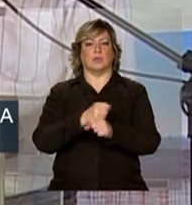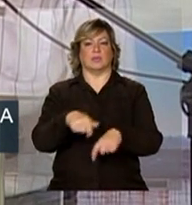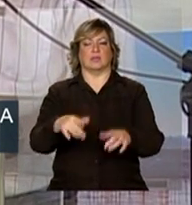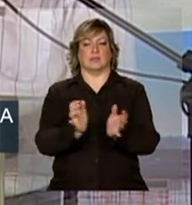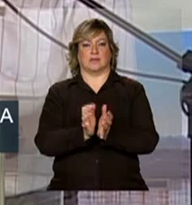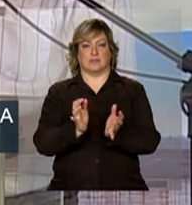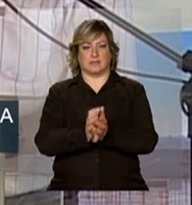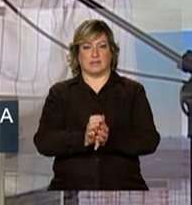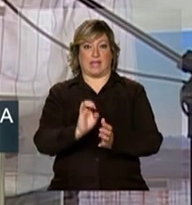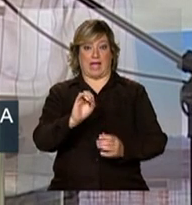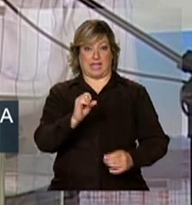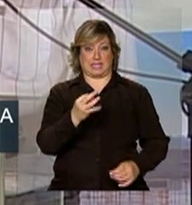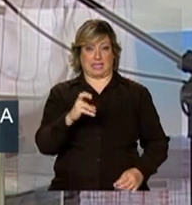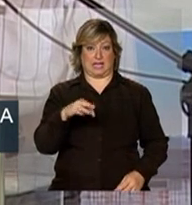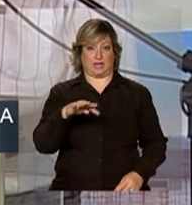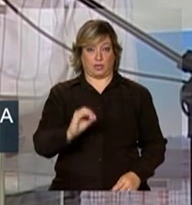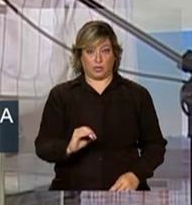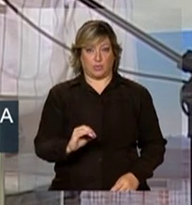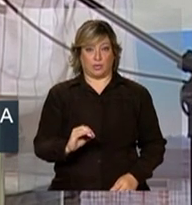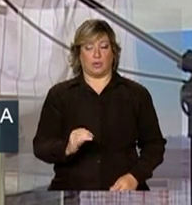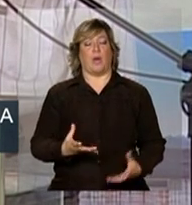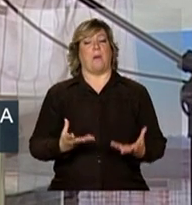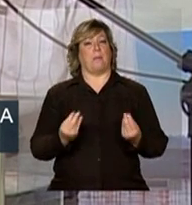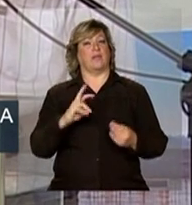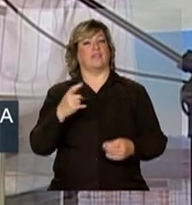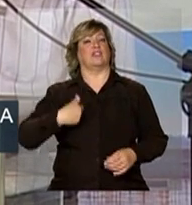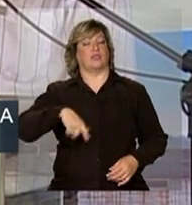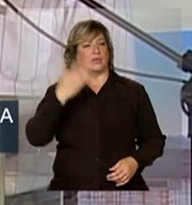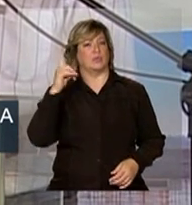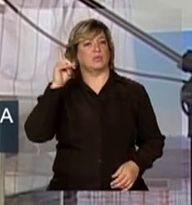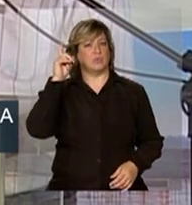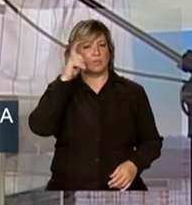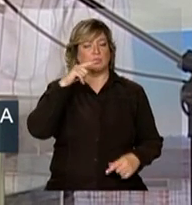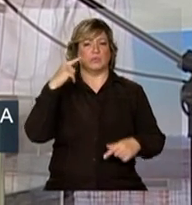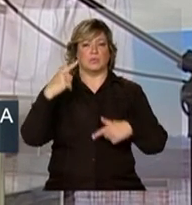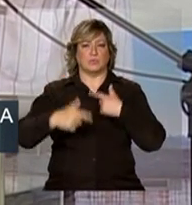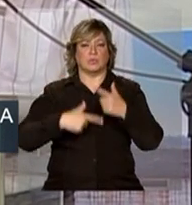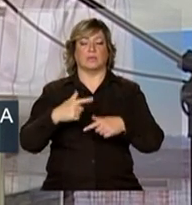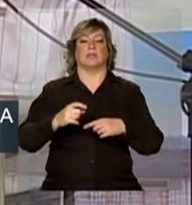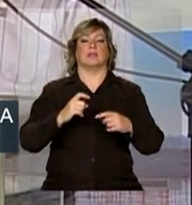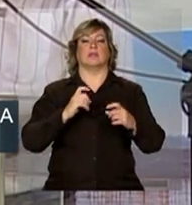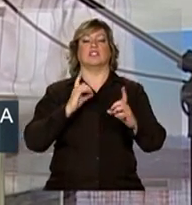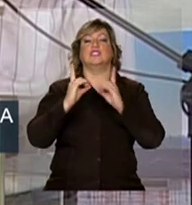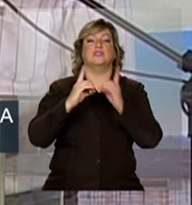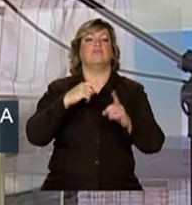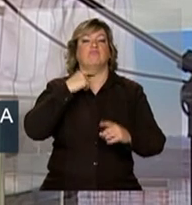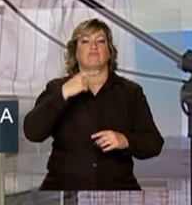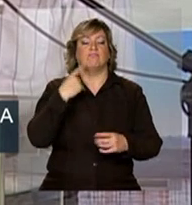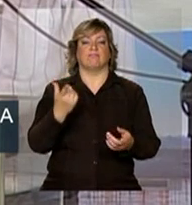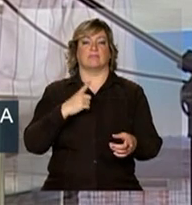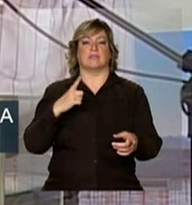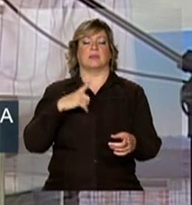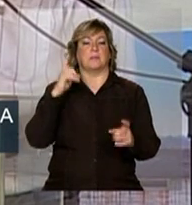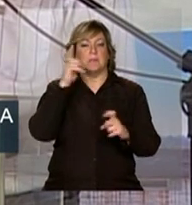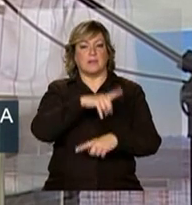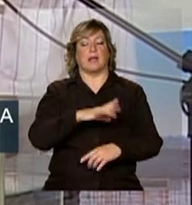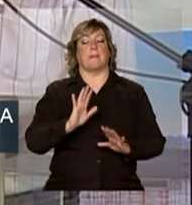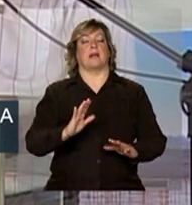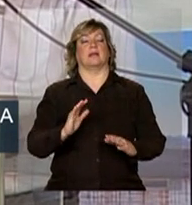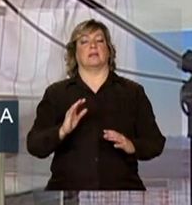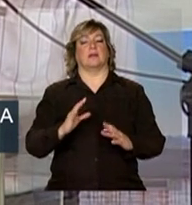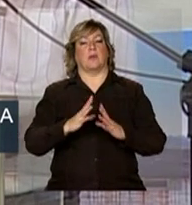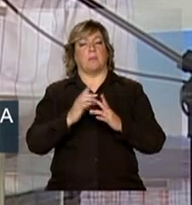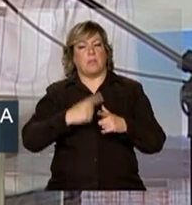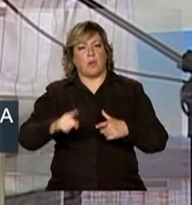muitas vezes tivemos dificuldade de dialogar, muitas vezes houve esse conflito, mas fomos superando